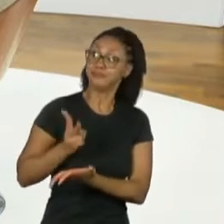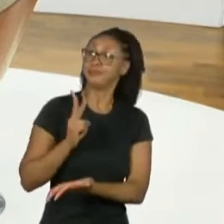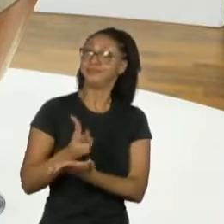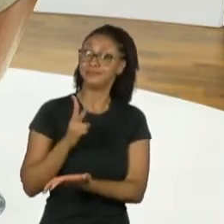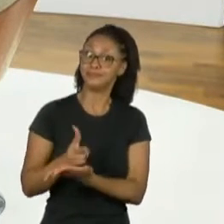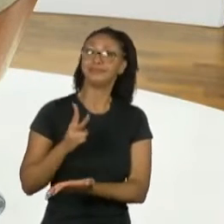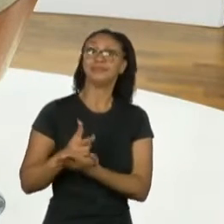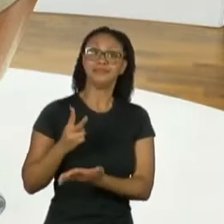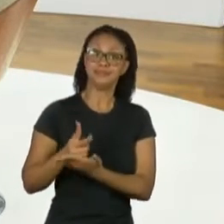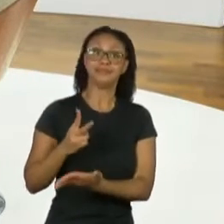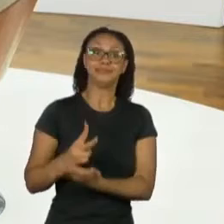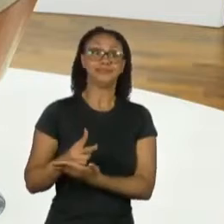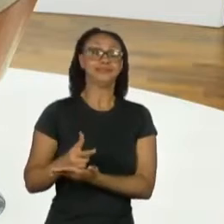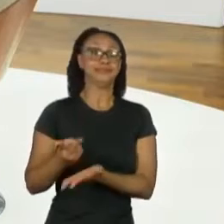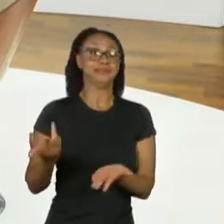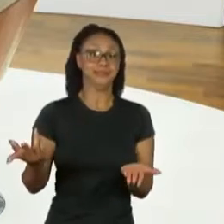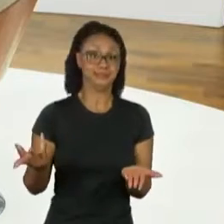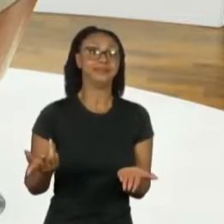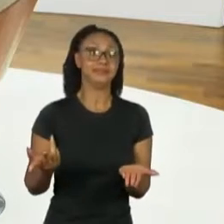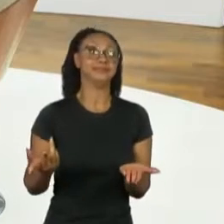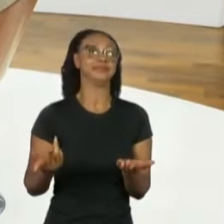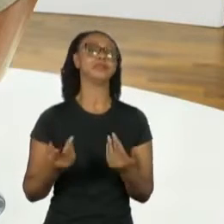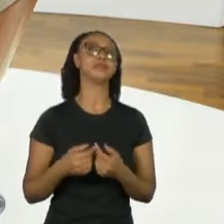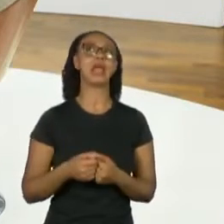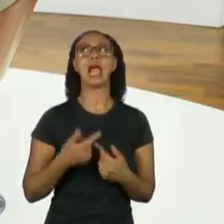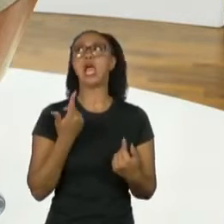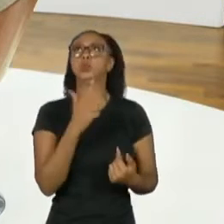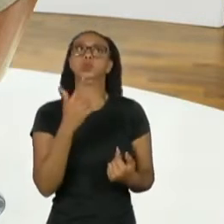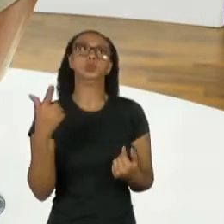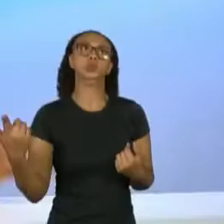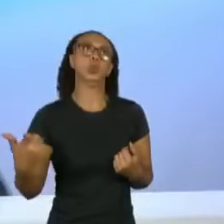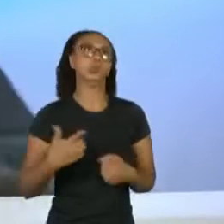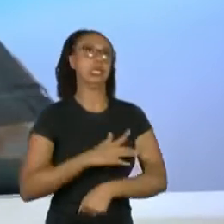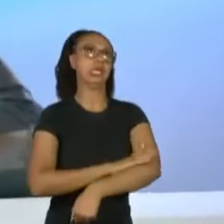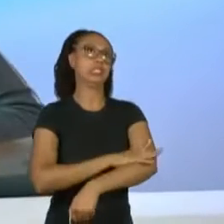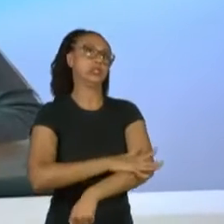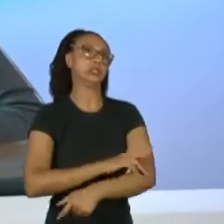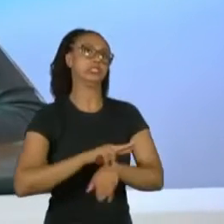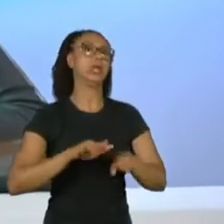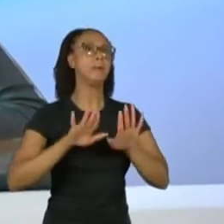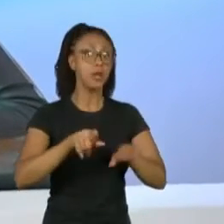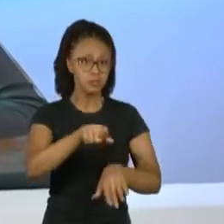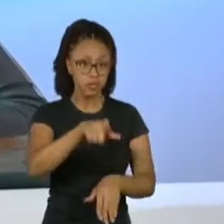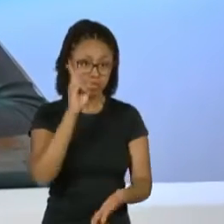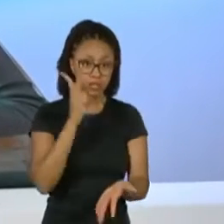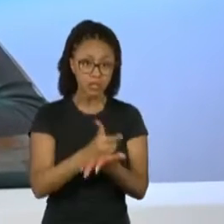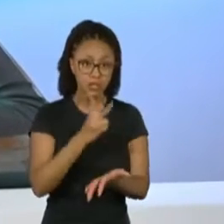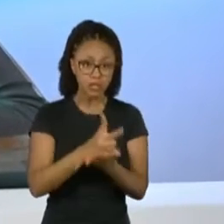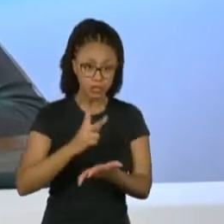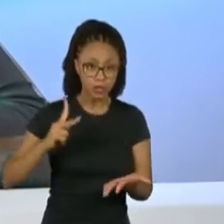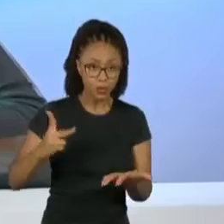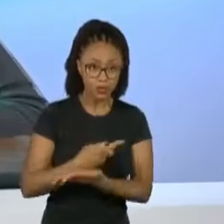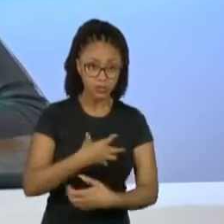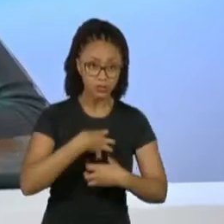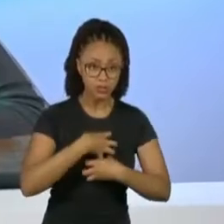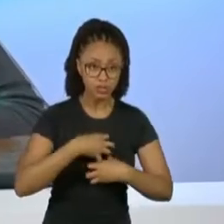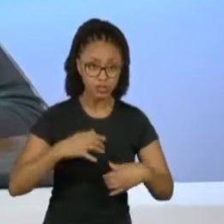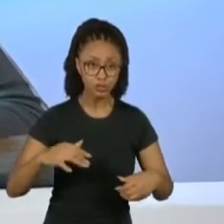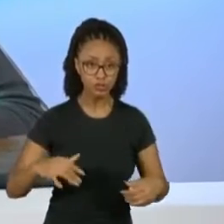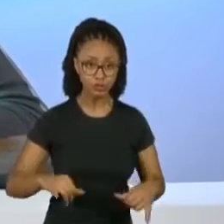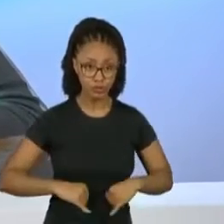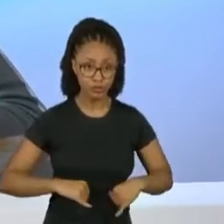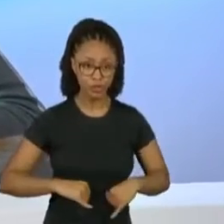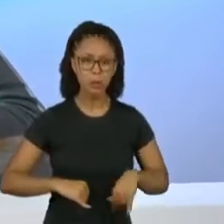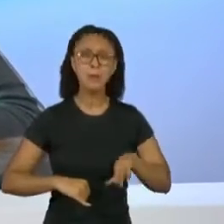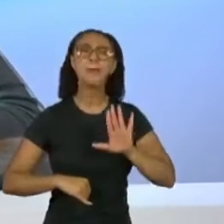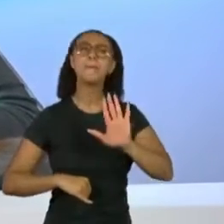falácia que era a democracia racial. Mesmo assim, você passou por essa situação. Você